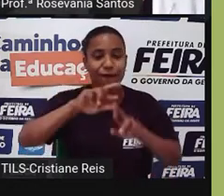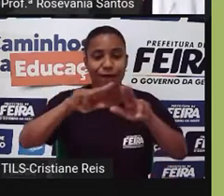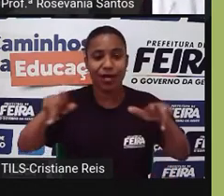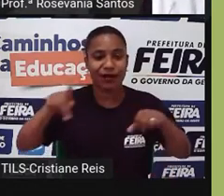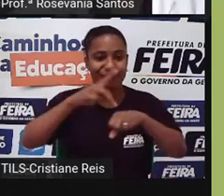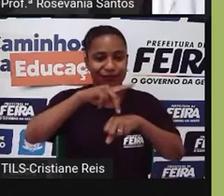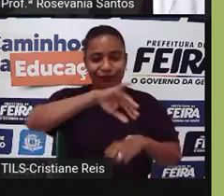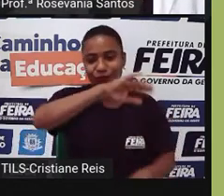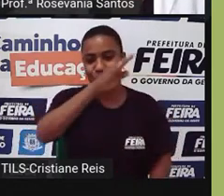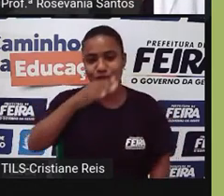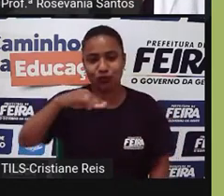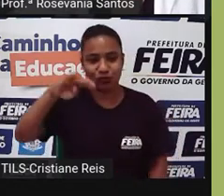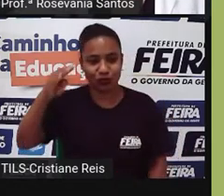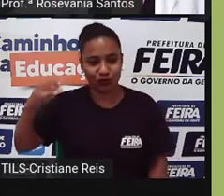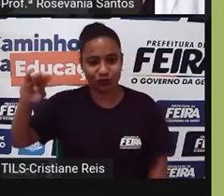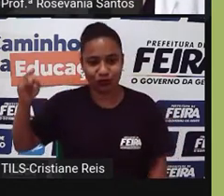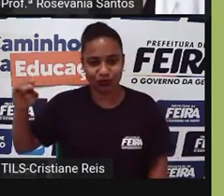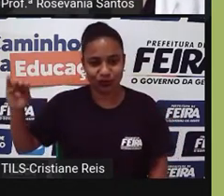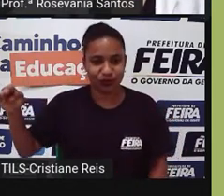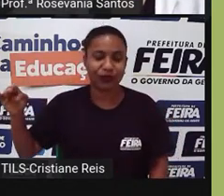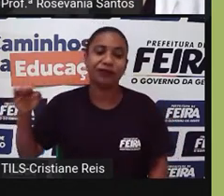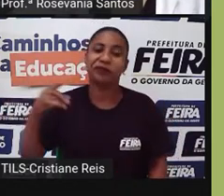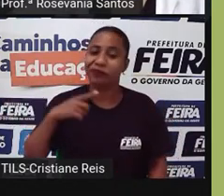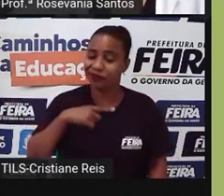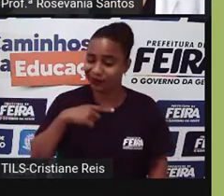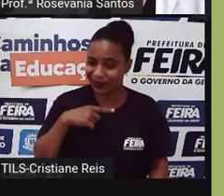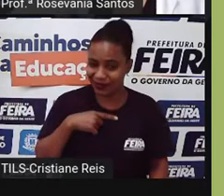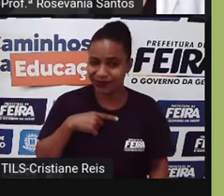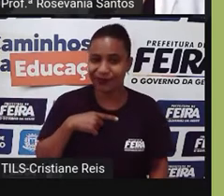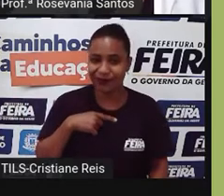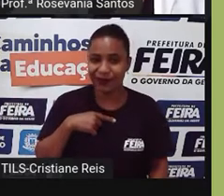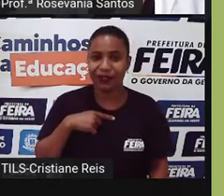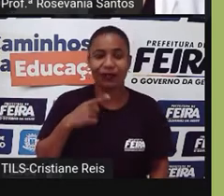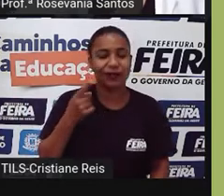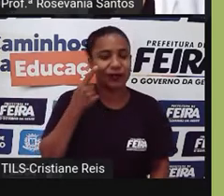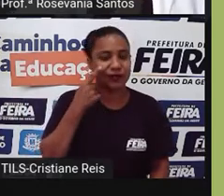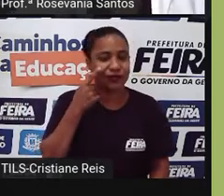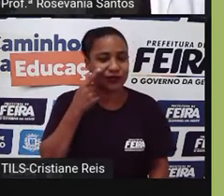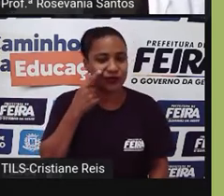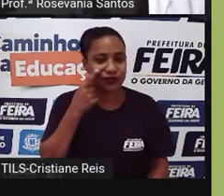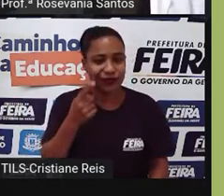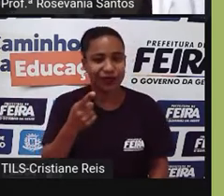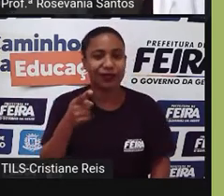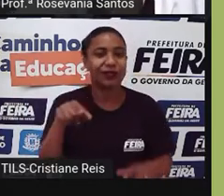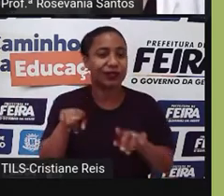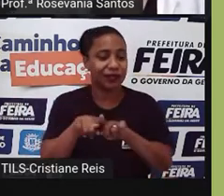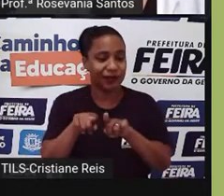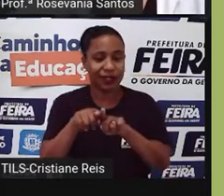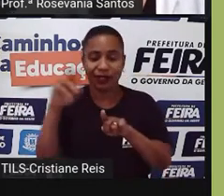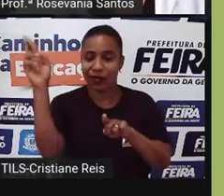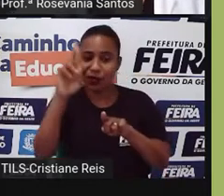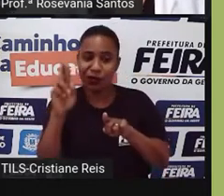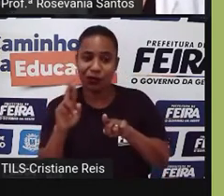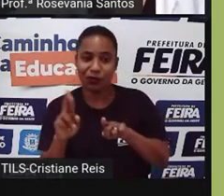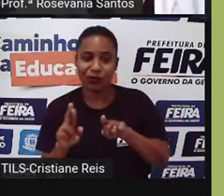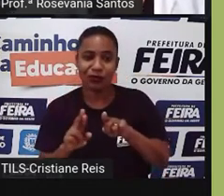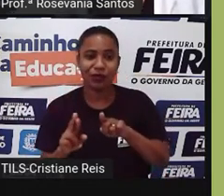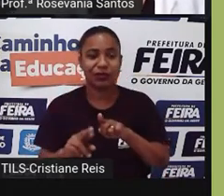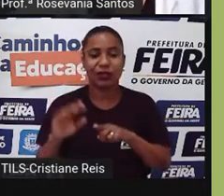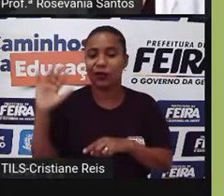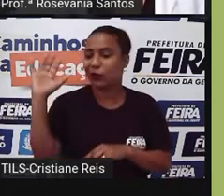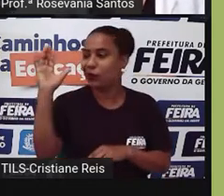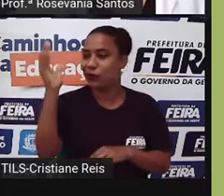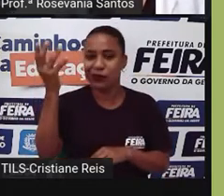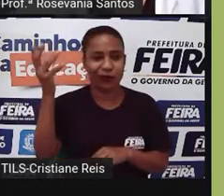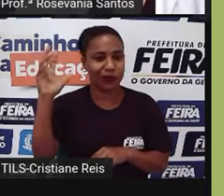ponto mais alto. Mas, de qualquer forma, a gente já começa a ter essa influência aqui na Rússia também. Então, o a gente tem,